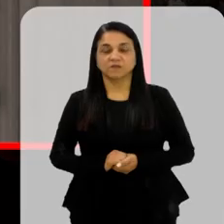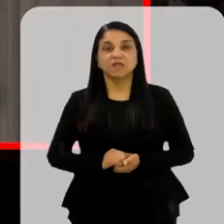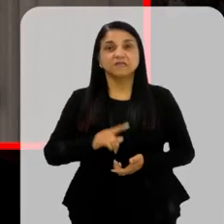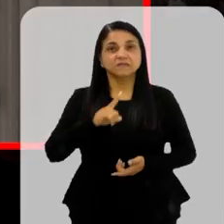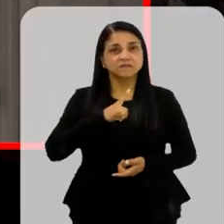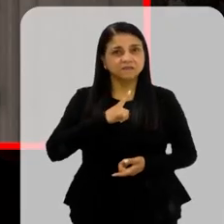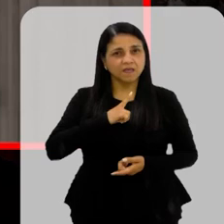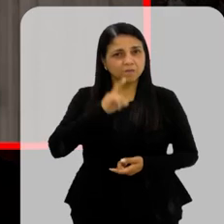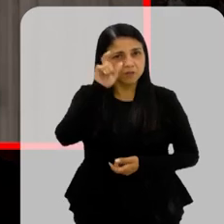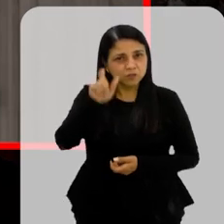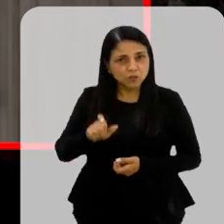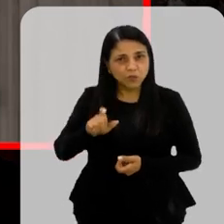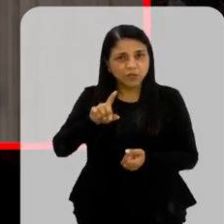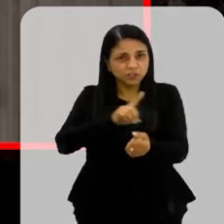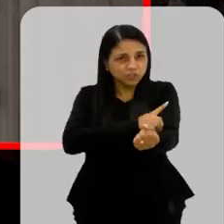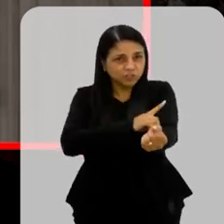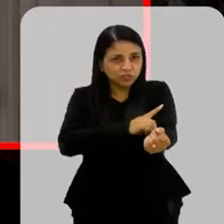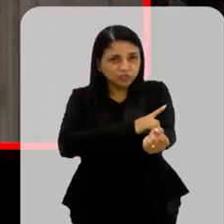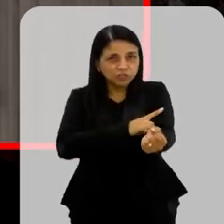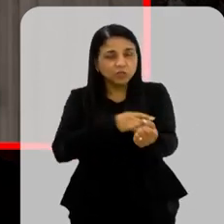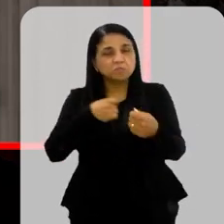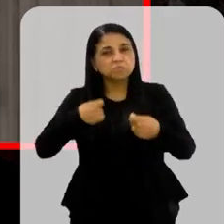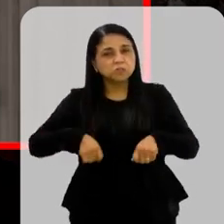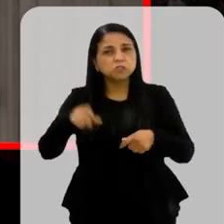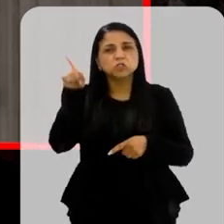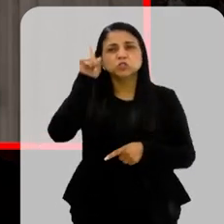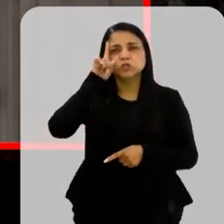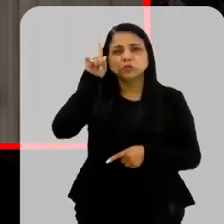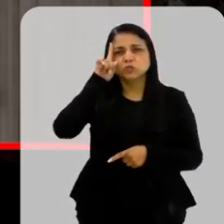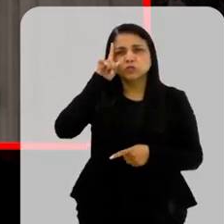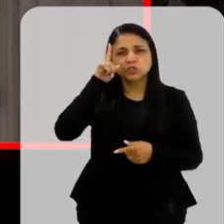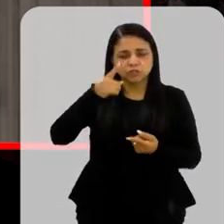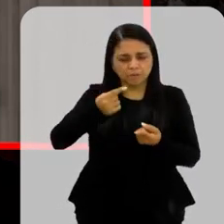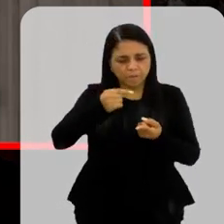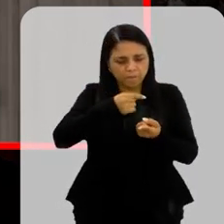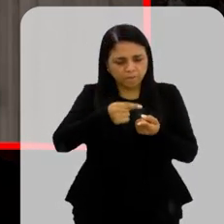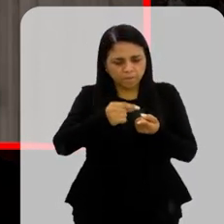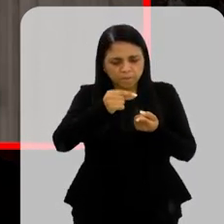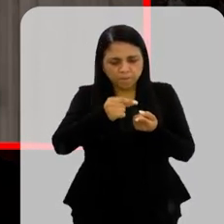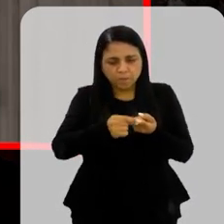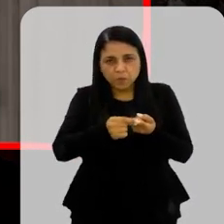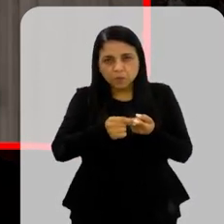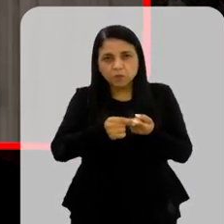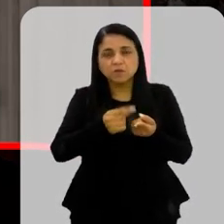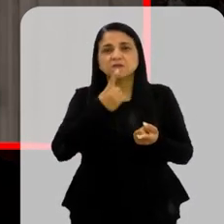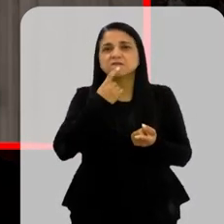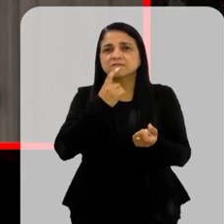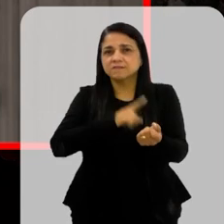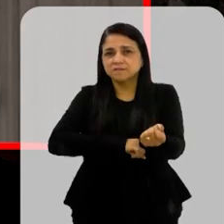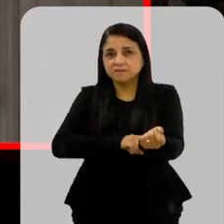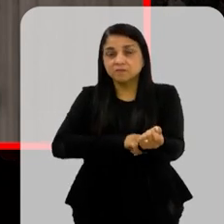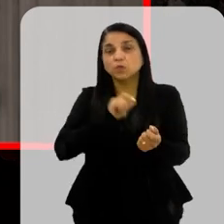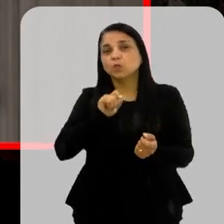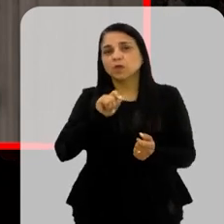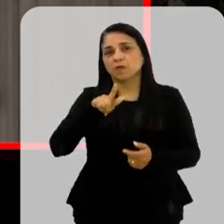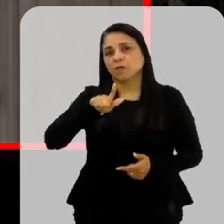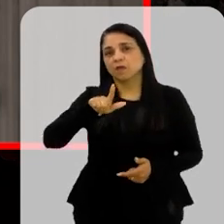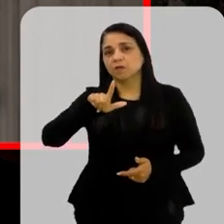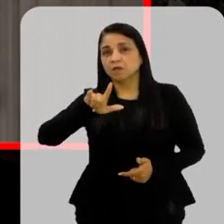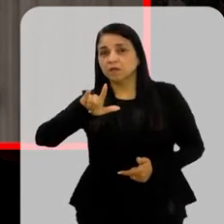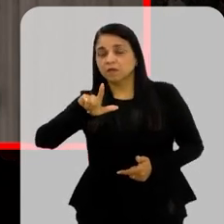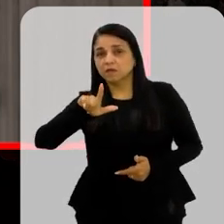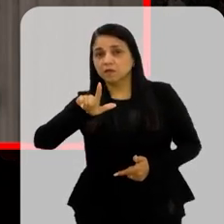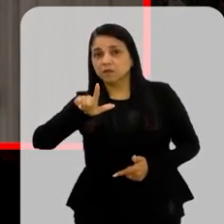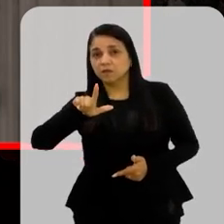Quem tem diabetes necessita diariamente medir o nível de glicose no sangue E um dos recursos é recorrer ao glicosímetro